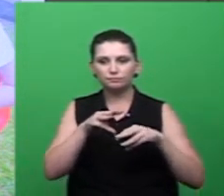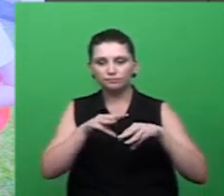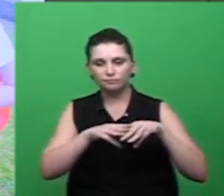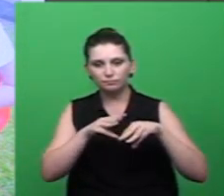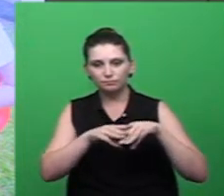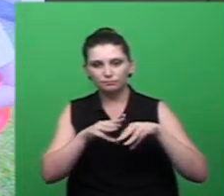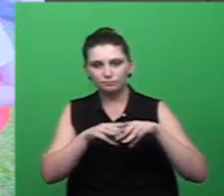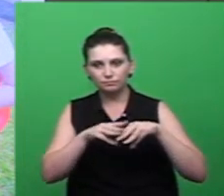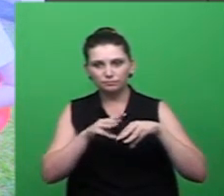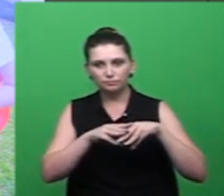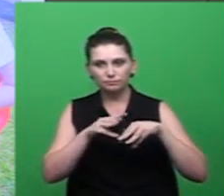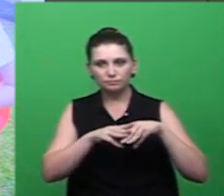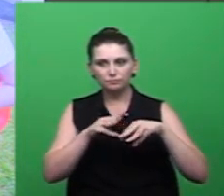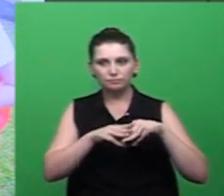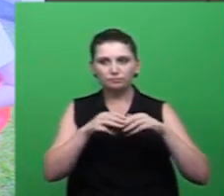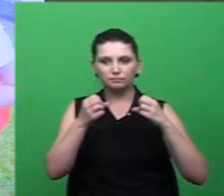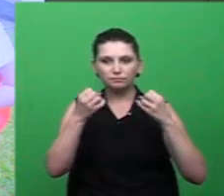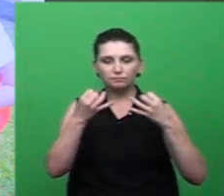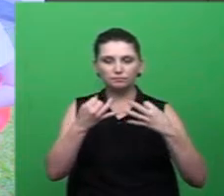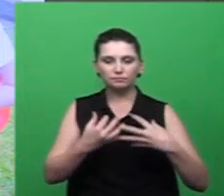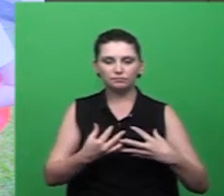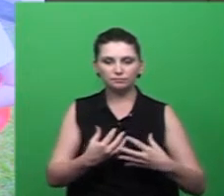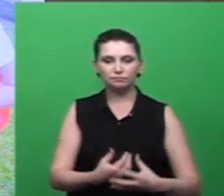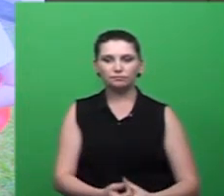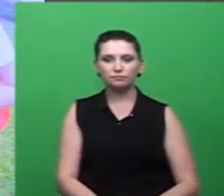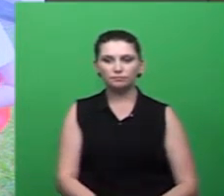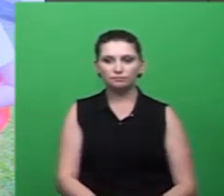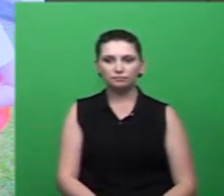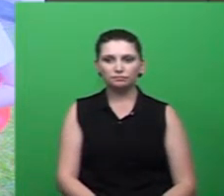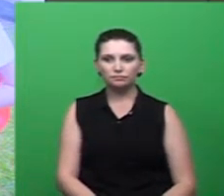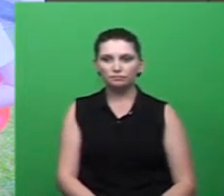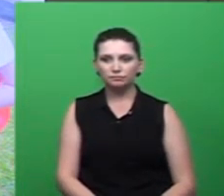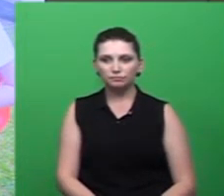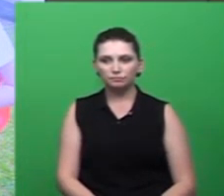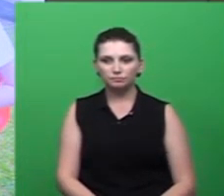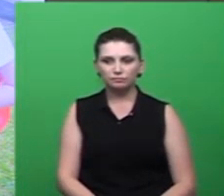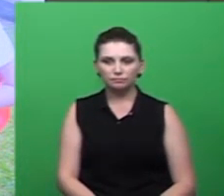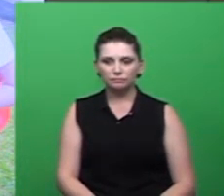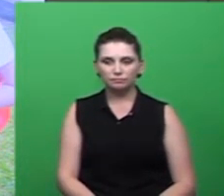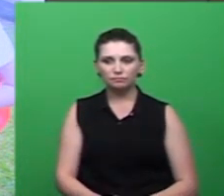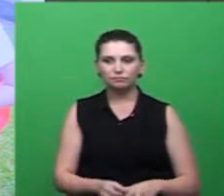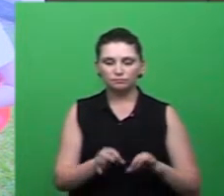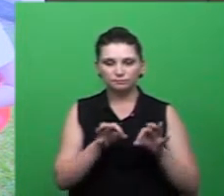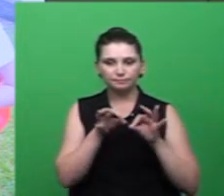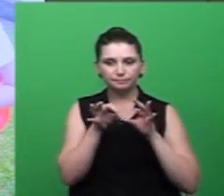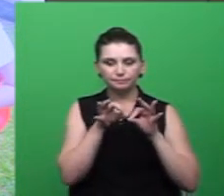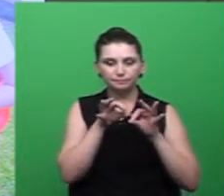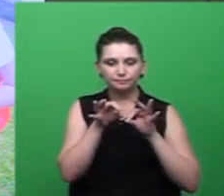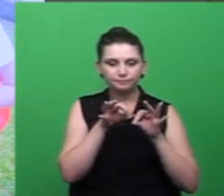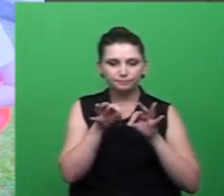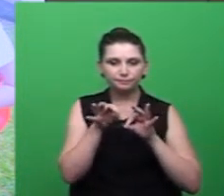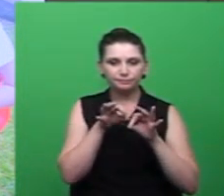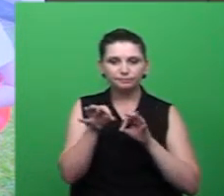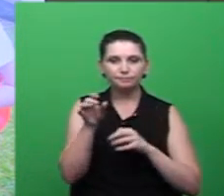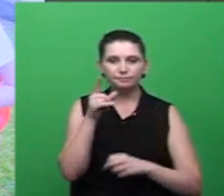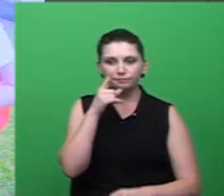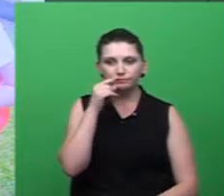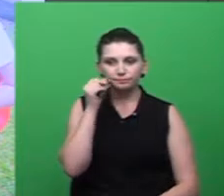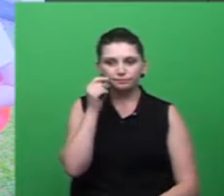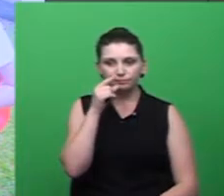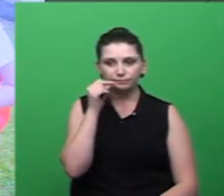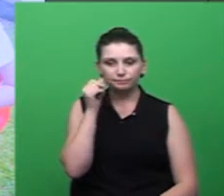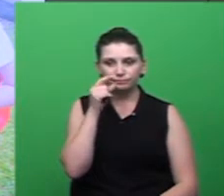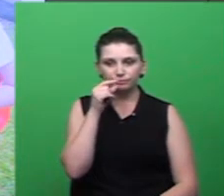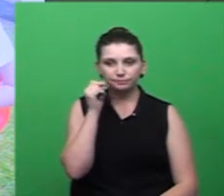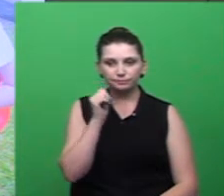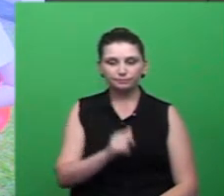né, muito alusiva, confeccionando ali com o lápis, né, o mosquito do Aedes